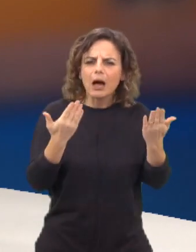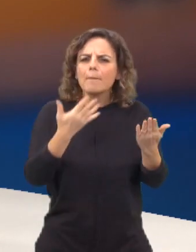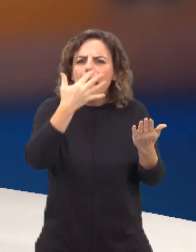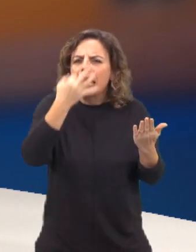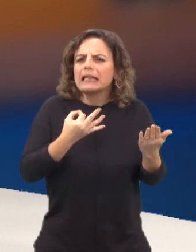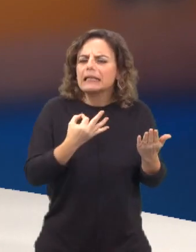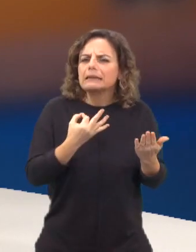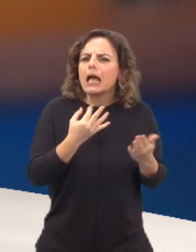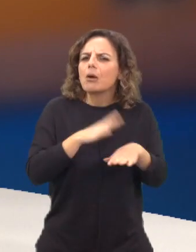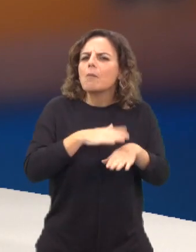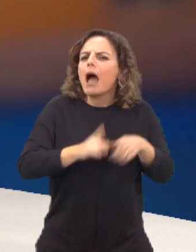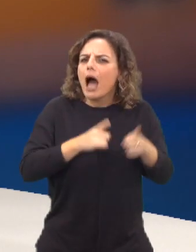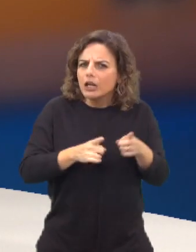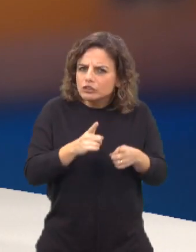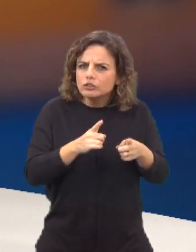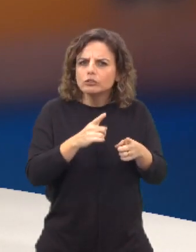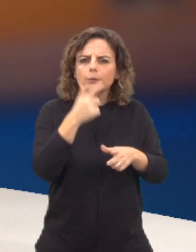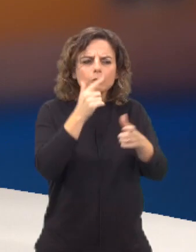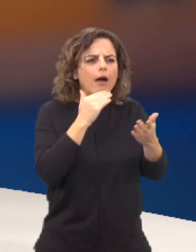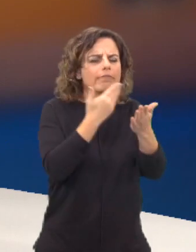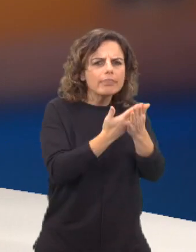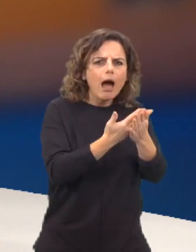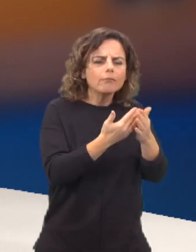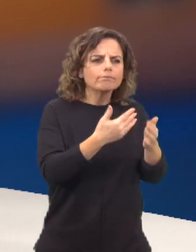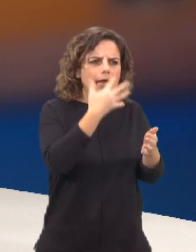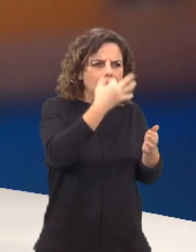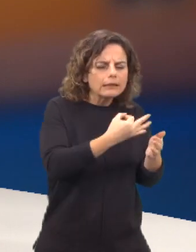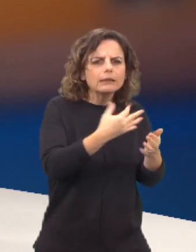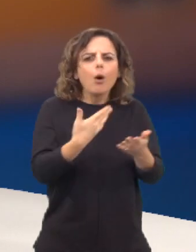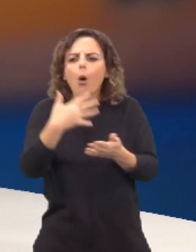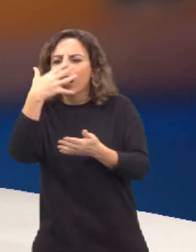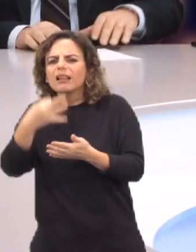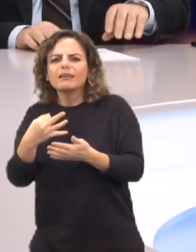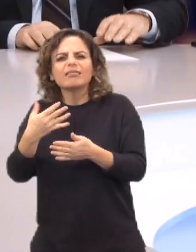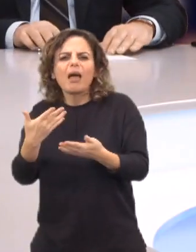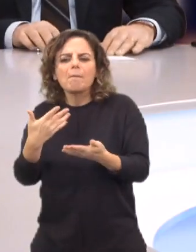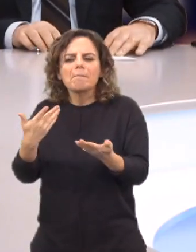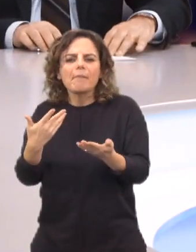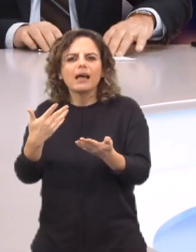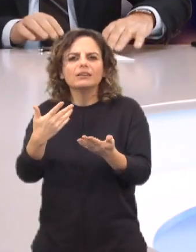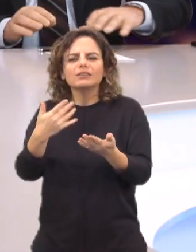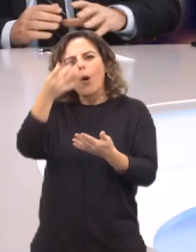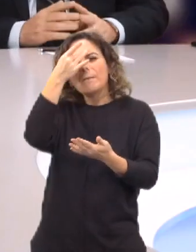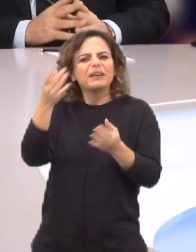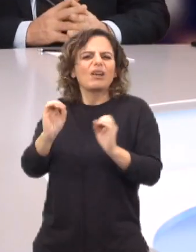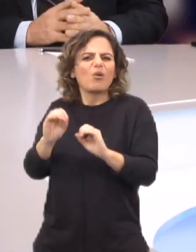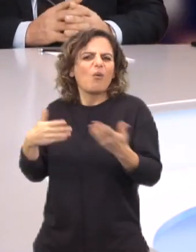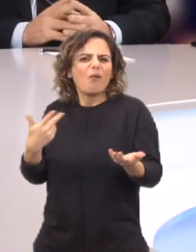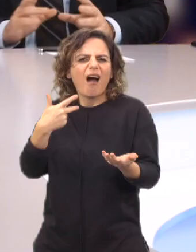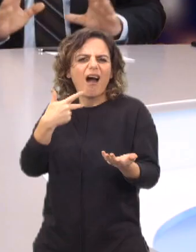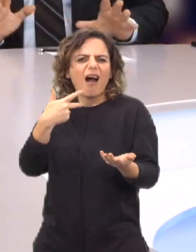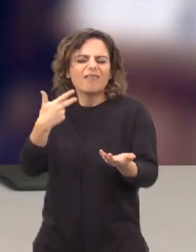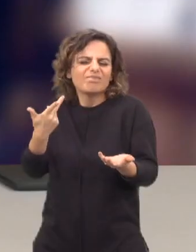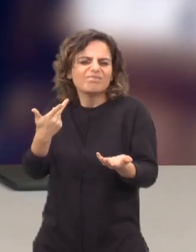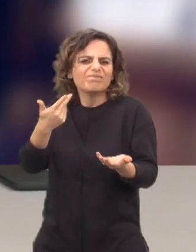Acreditam porquê? Porque confiam na informação de fontes credíveis ou acreditam de forma à crítica? Não, eu julgo que, enfim, o